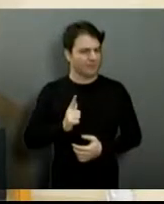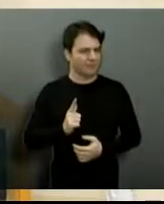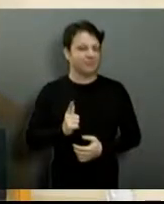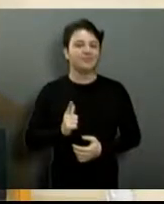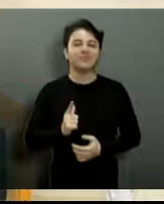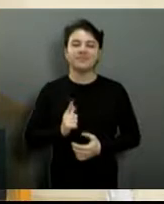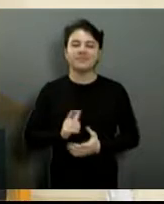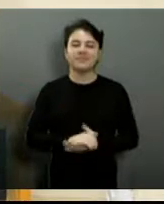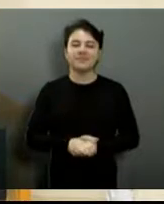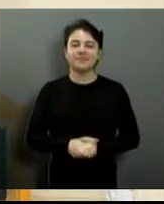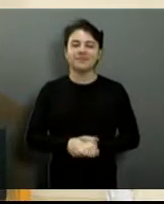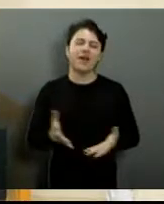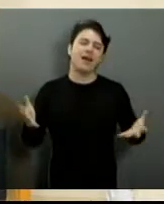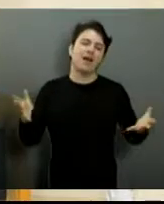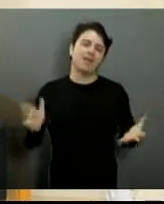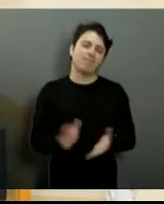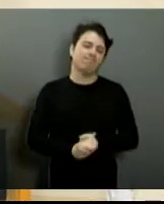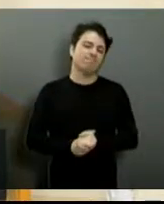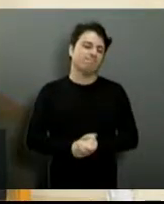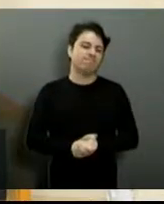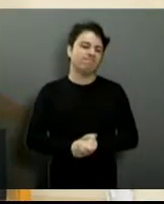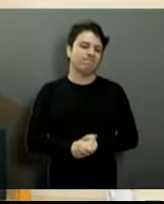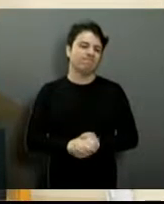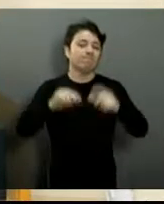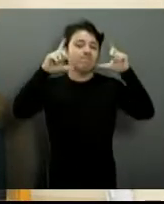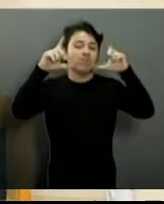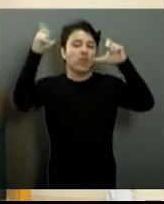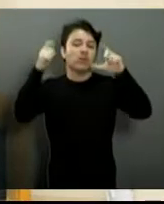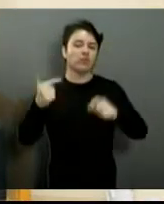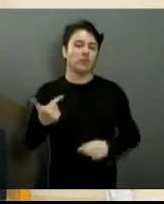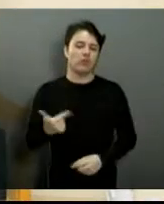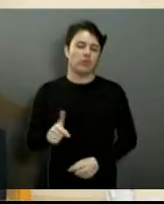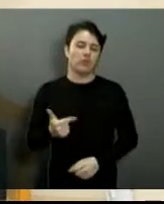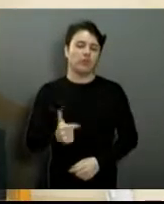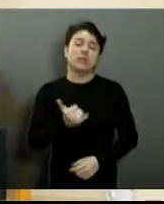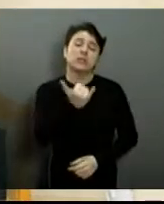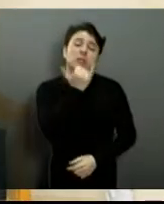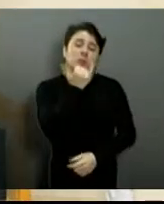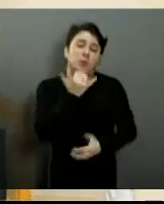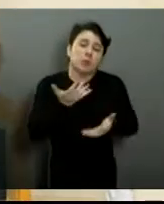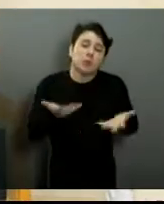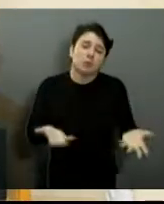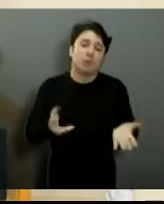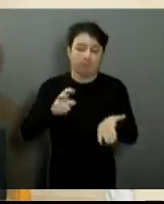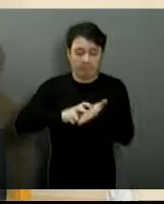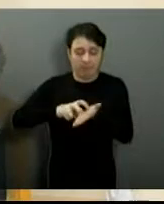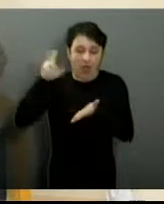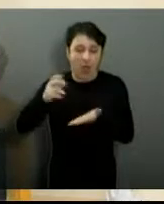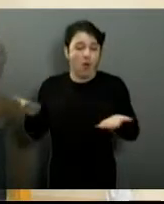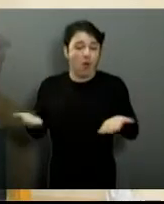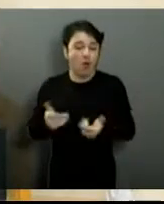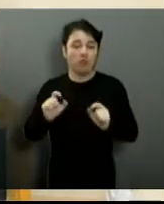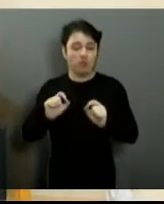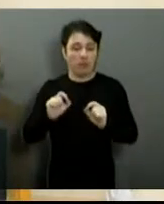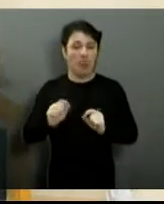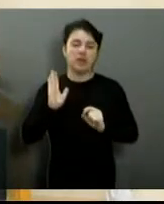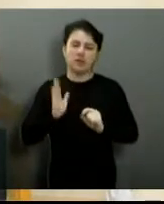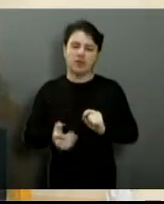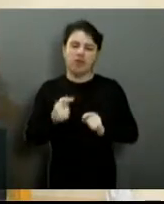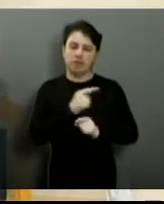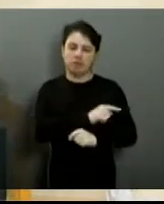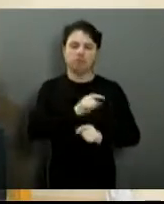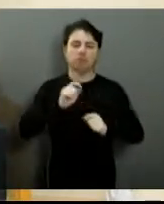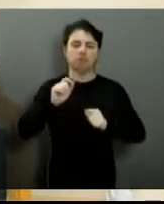por favor. Ah, não. Não tem a indicação resolvida. Desculpa, pessoal. E hoje de manhã, então, a indicação foi resolvida.